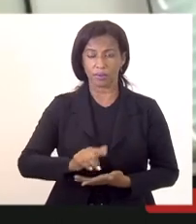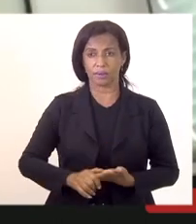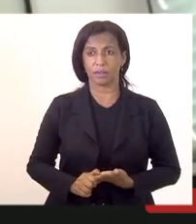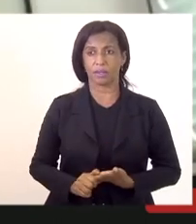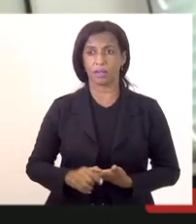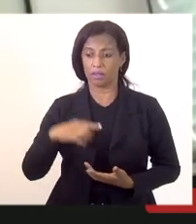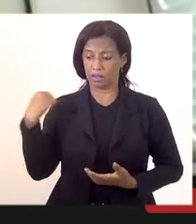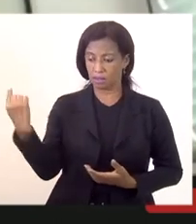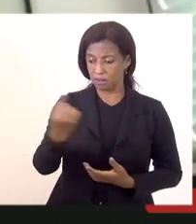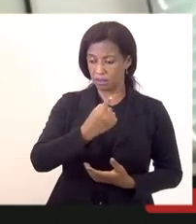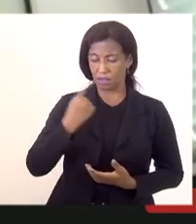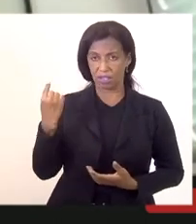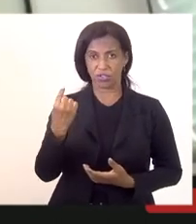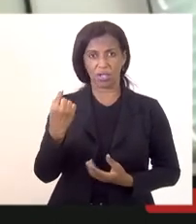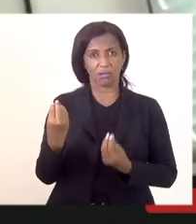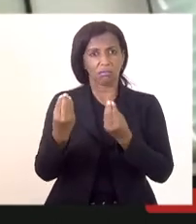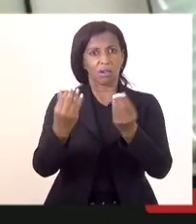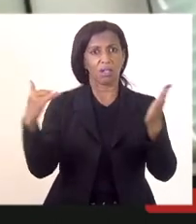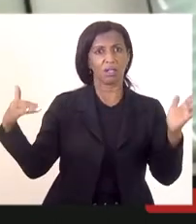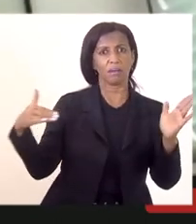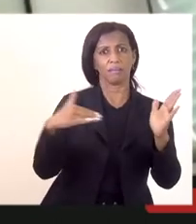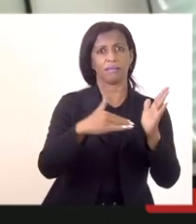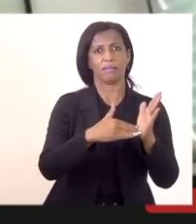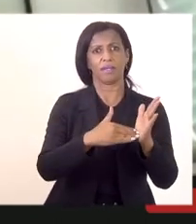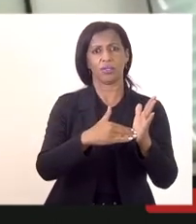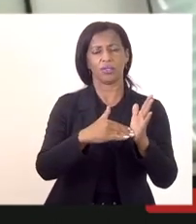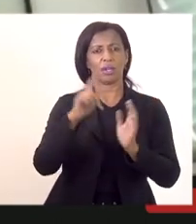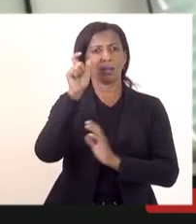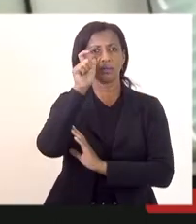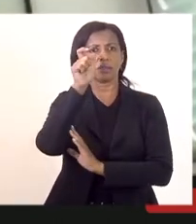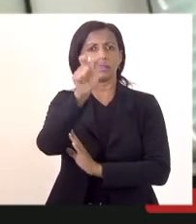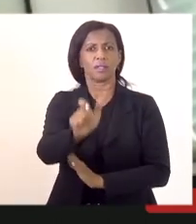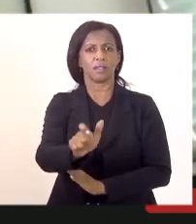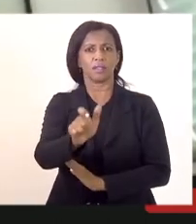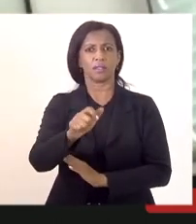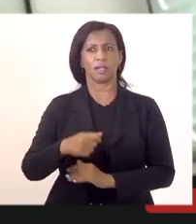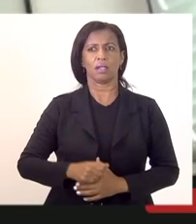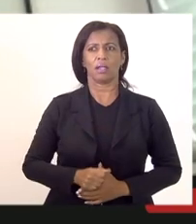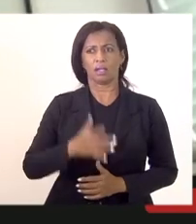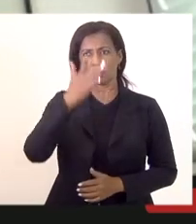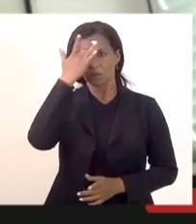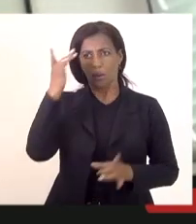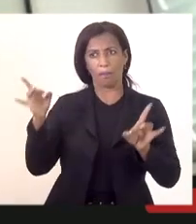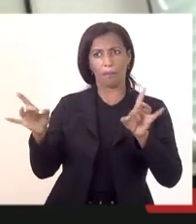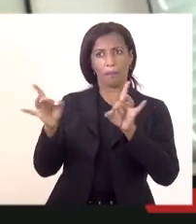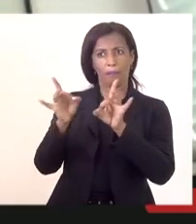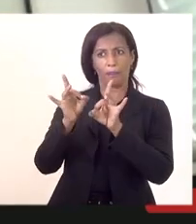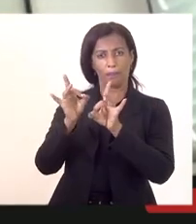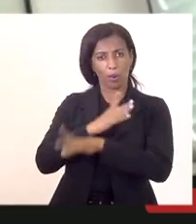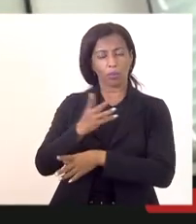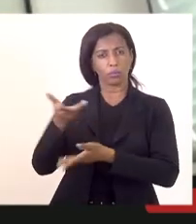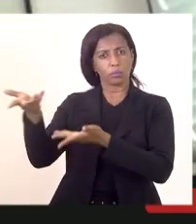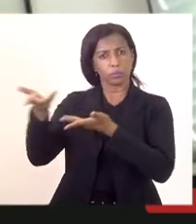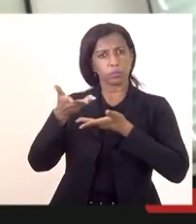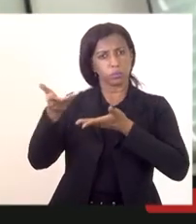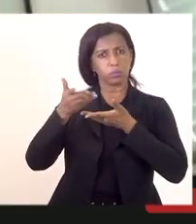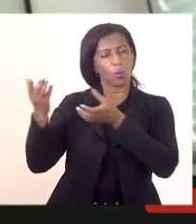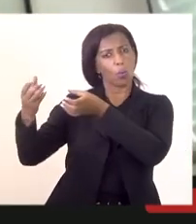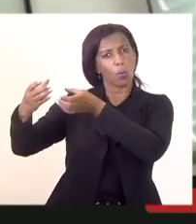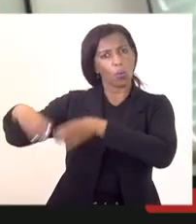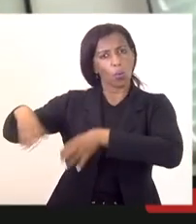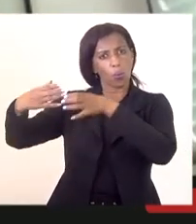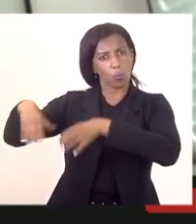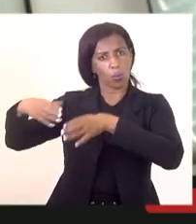Rocha, que a gente delimite aqueles interessados, aqueles aptos para uma eventual convocação de concurso, concurso